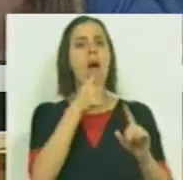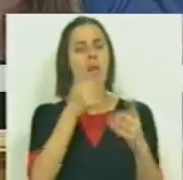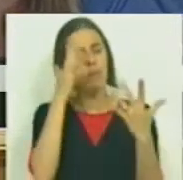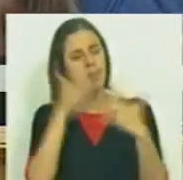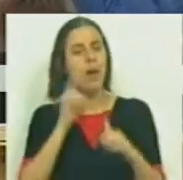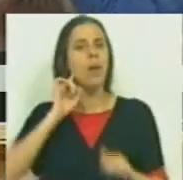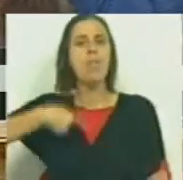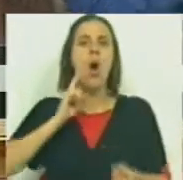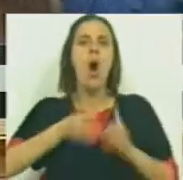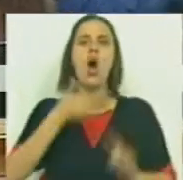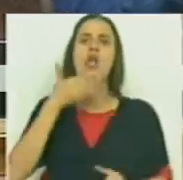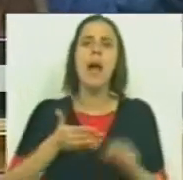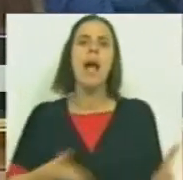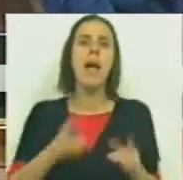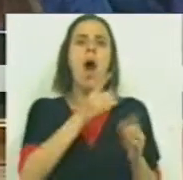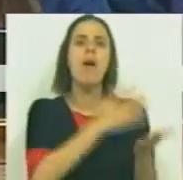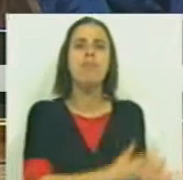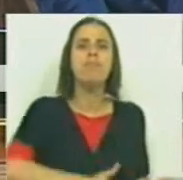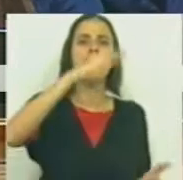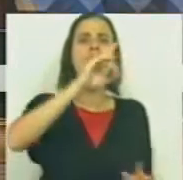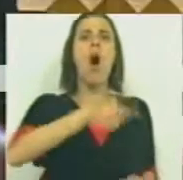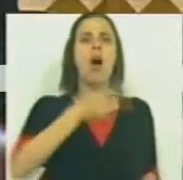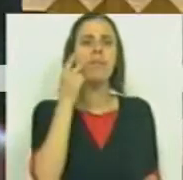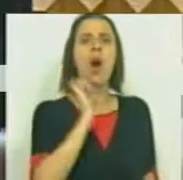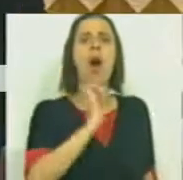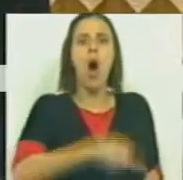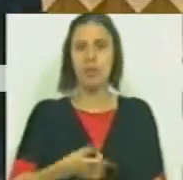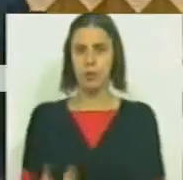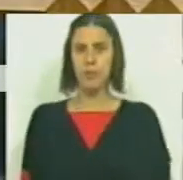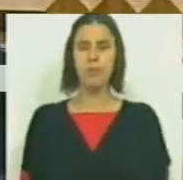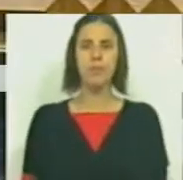que ignore a experiência e o caminho que ele percorreu ao longo de uma vida.